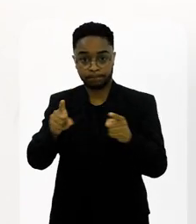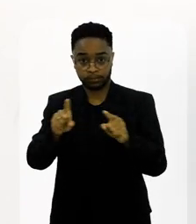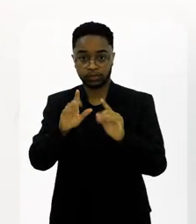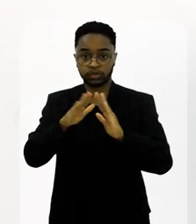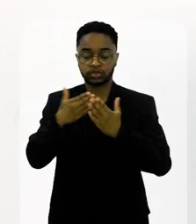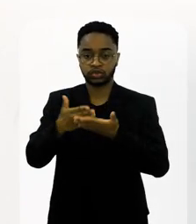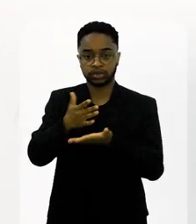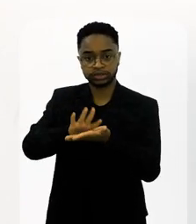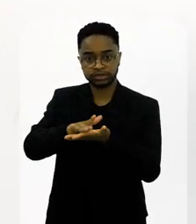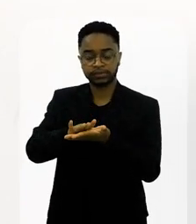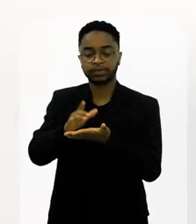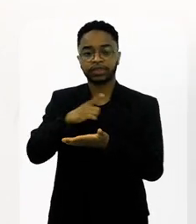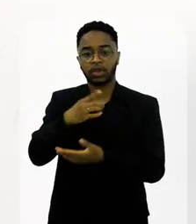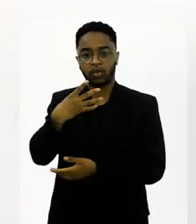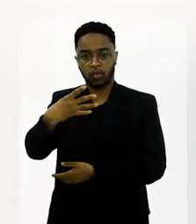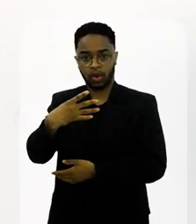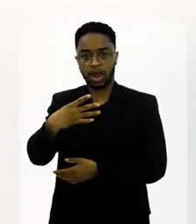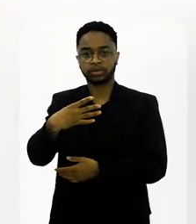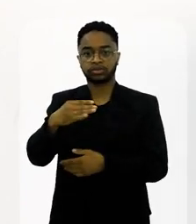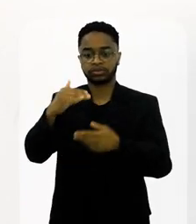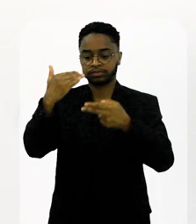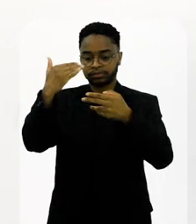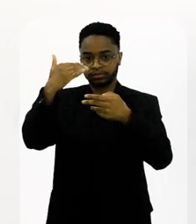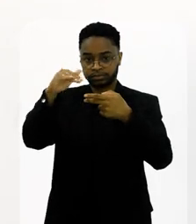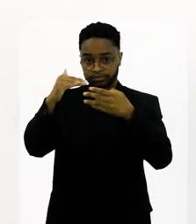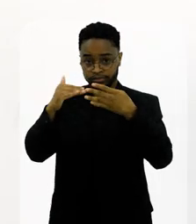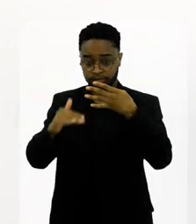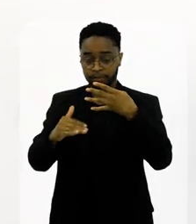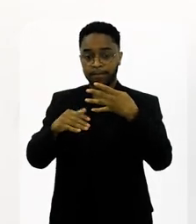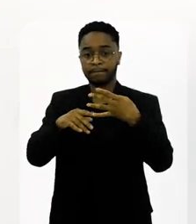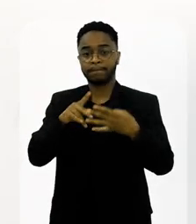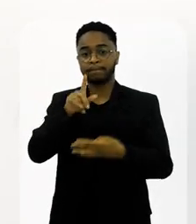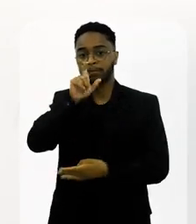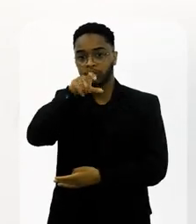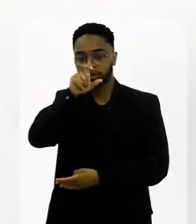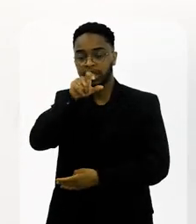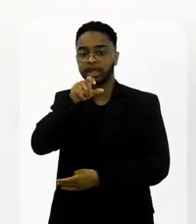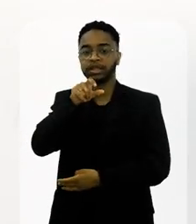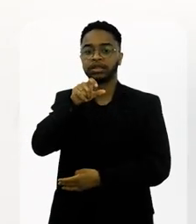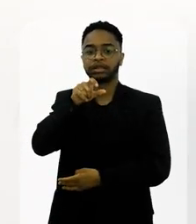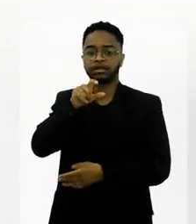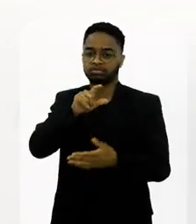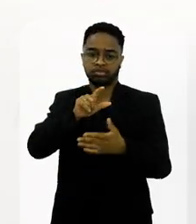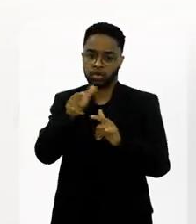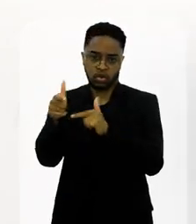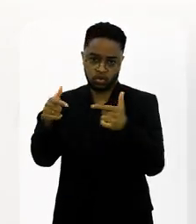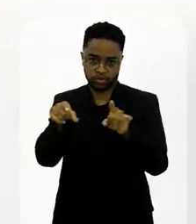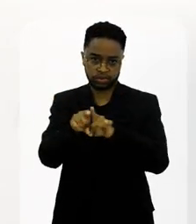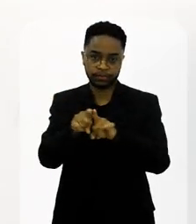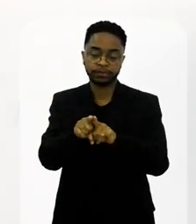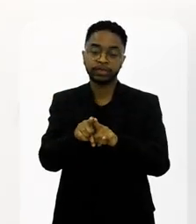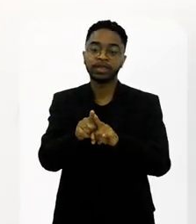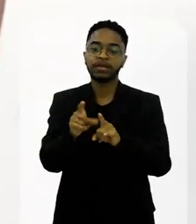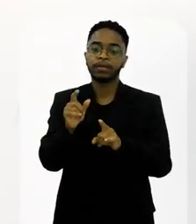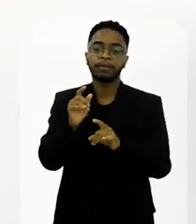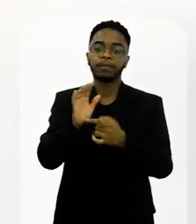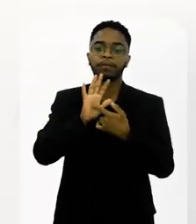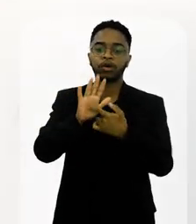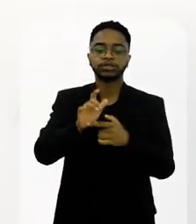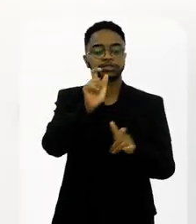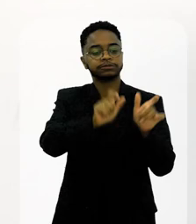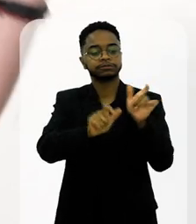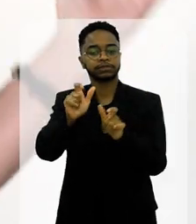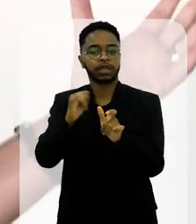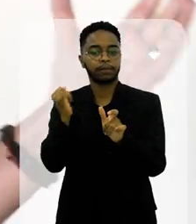samba. Então, estão quatro episódios, Portela Mangueira, Império e Salgueiro, sobre os principais compositores. E aí a gente está falando de